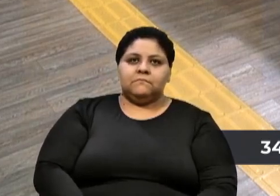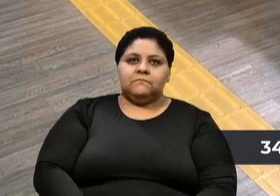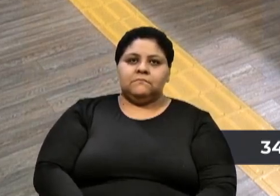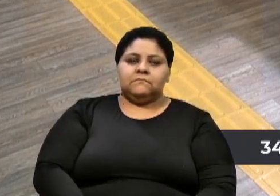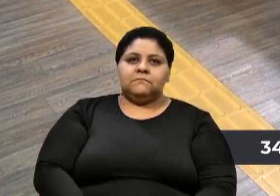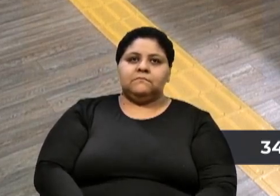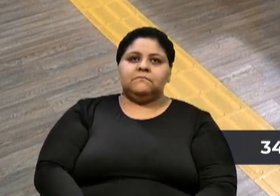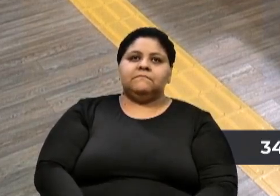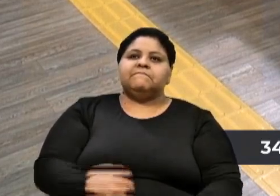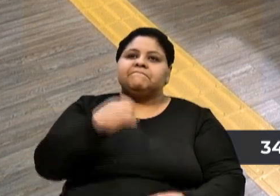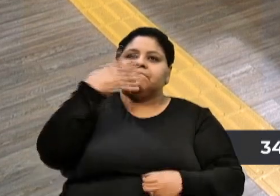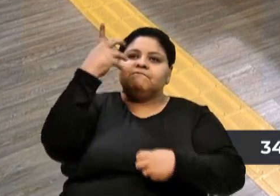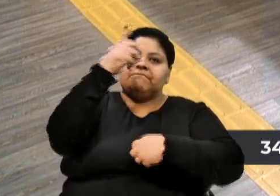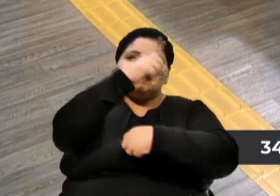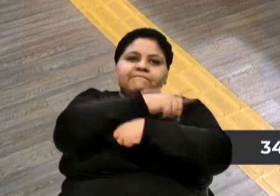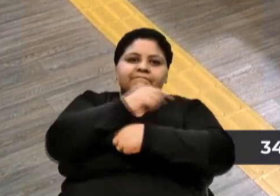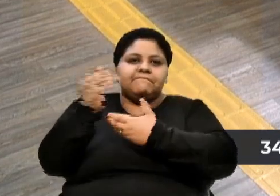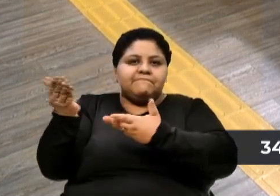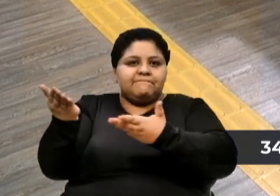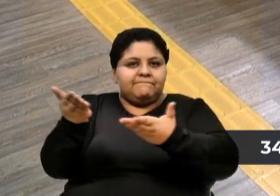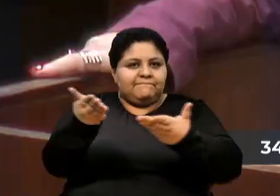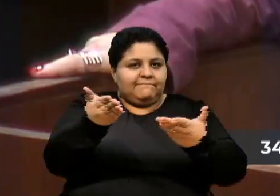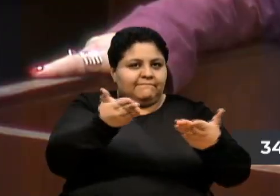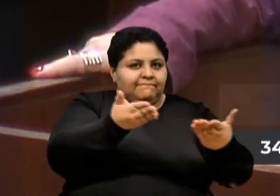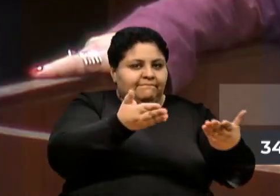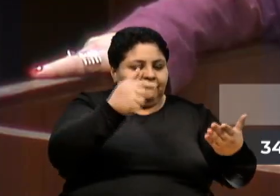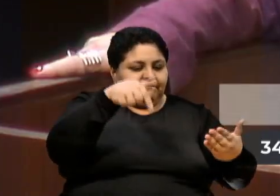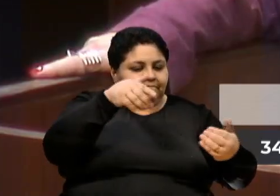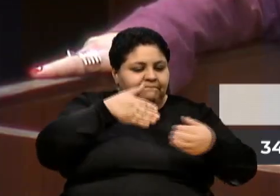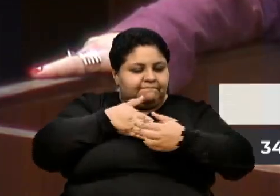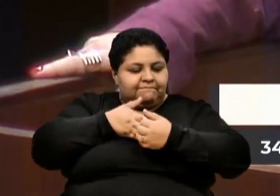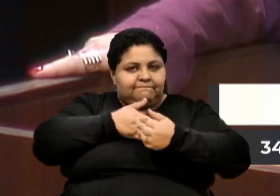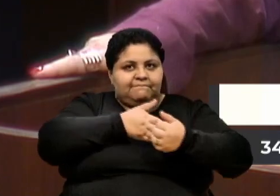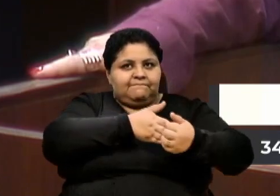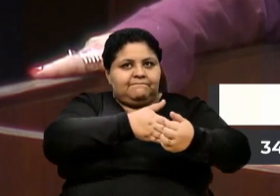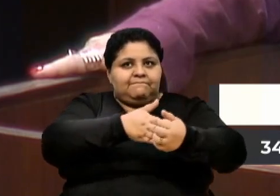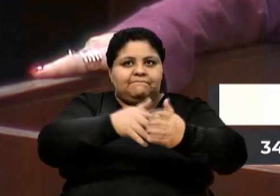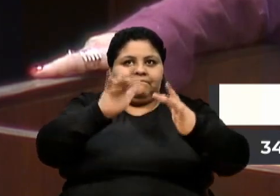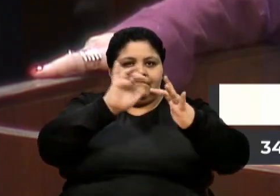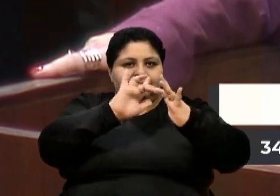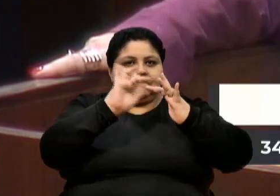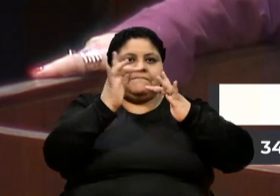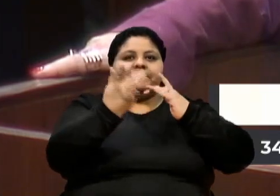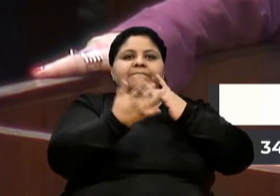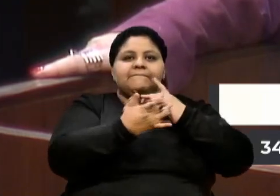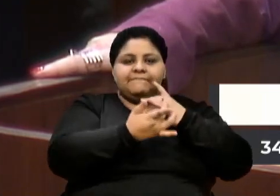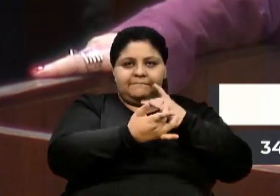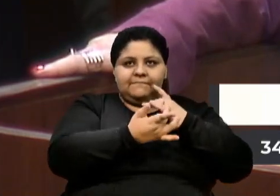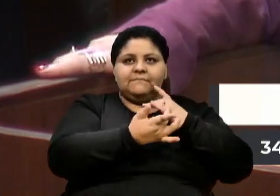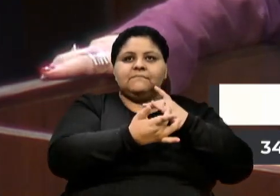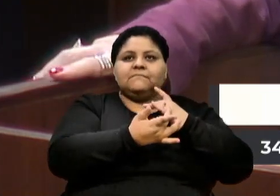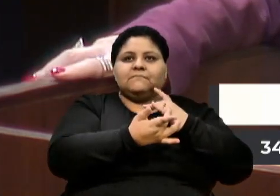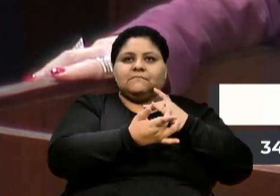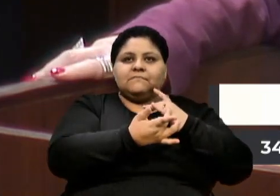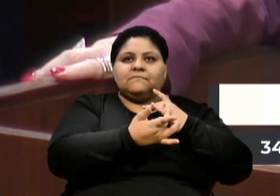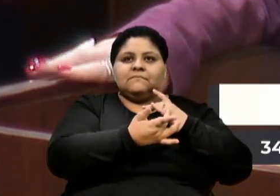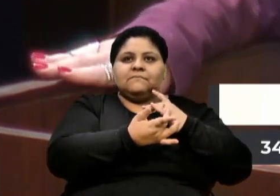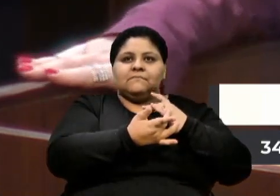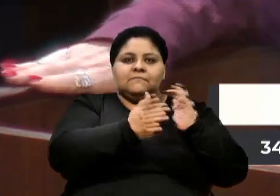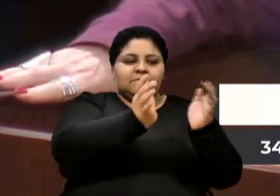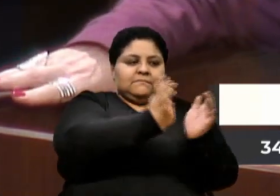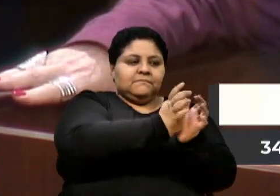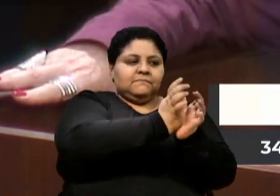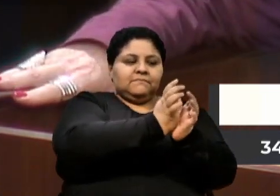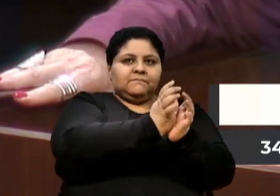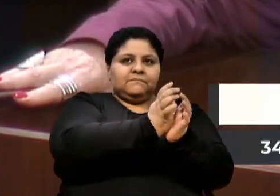Bom dia a todos, a todas aqui que nos acompanham pelas redes, aos colegas, colegas